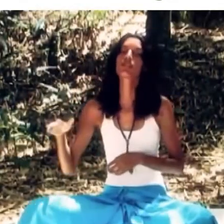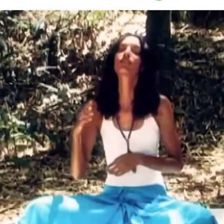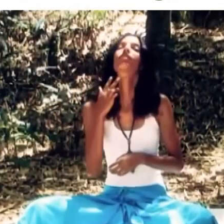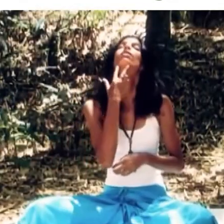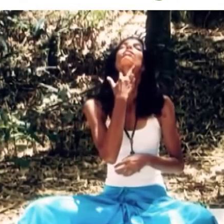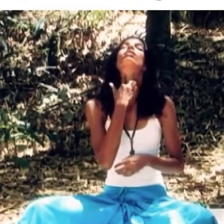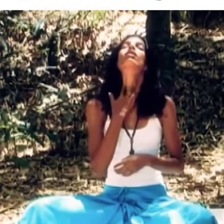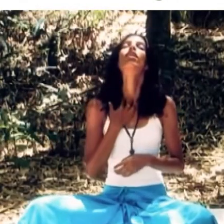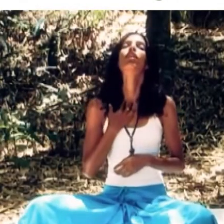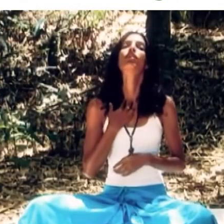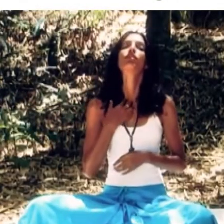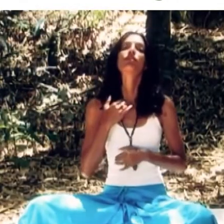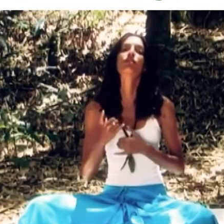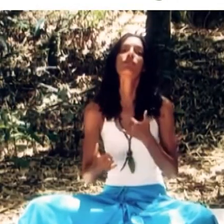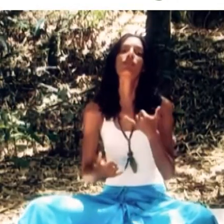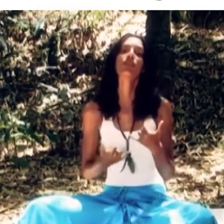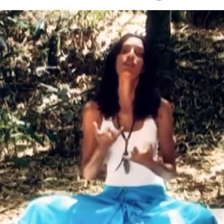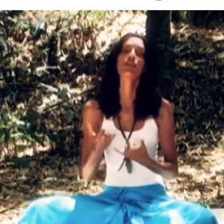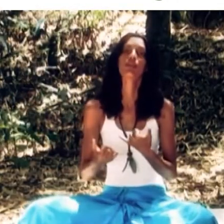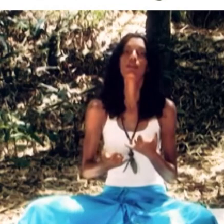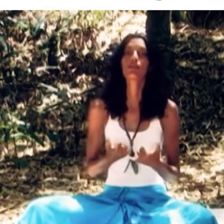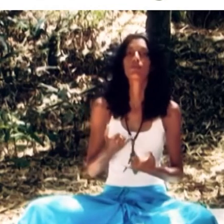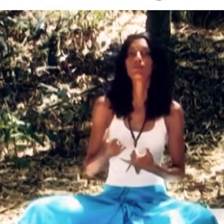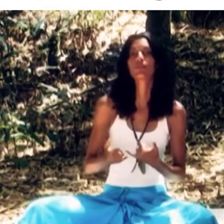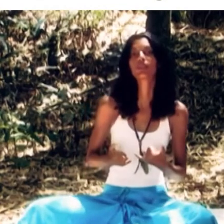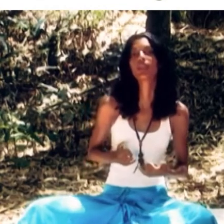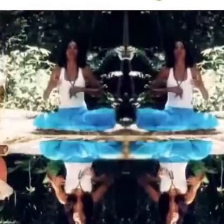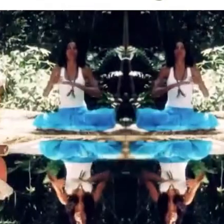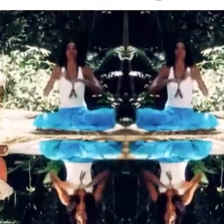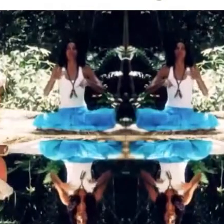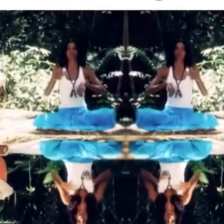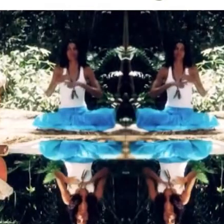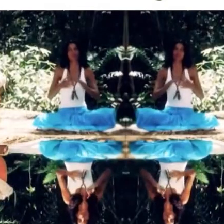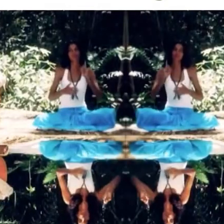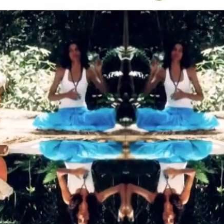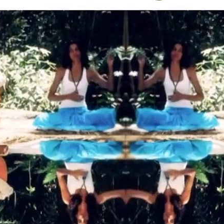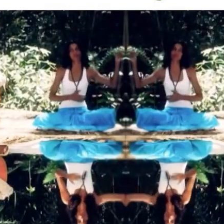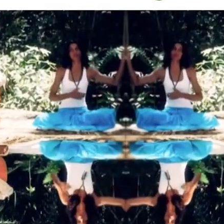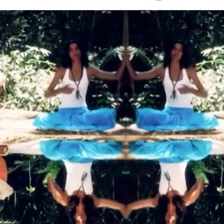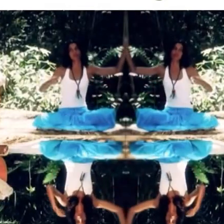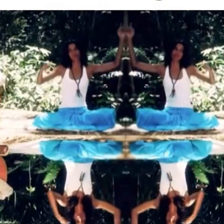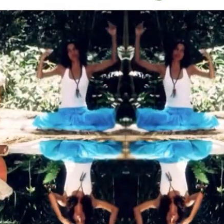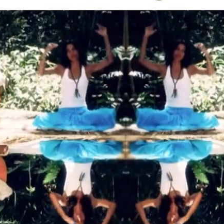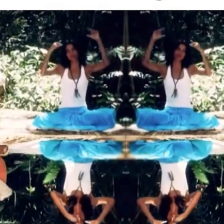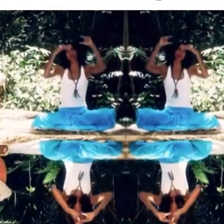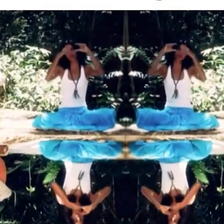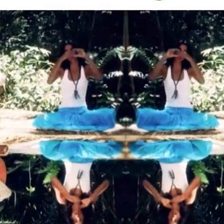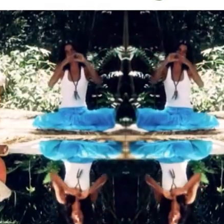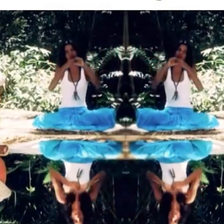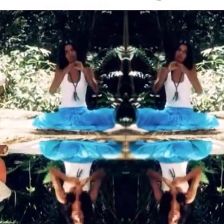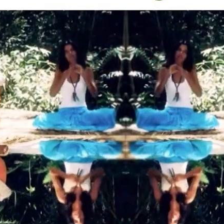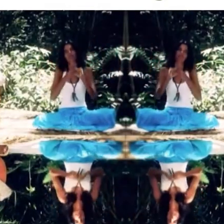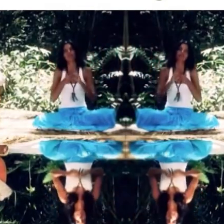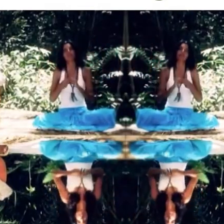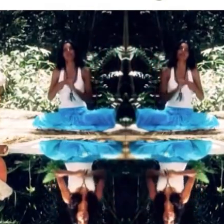criança com vontade de brincar E todos vão se